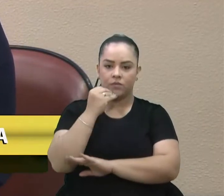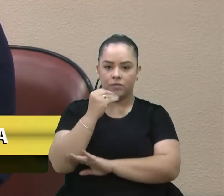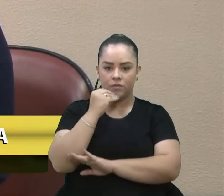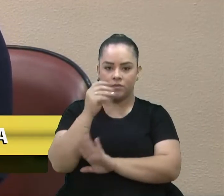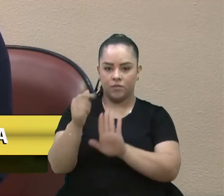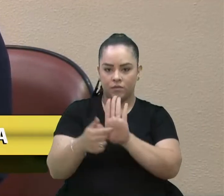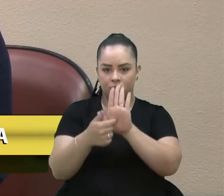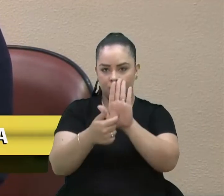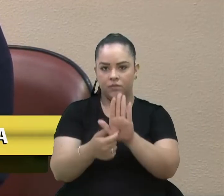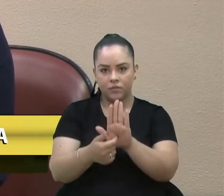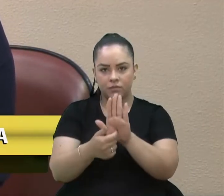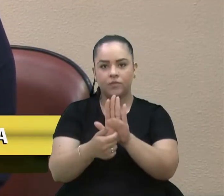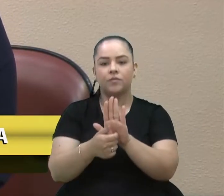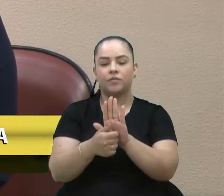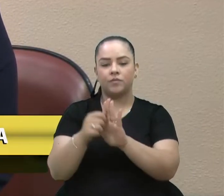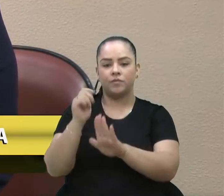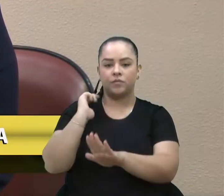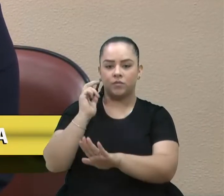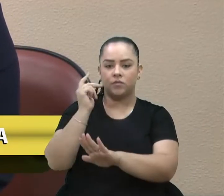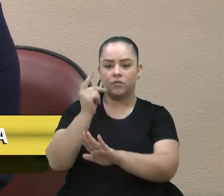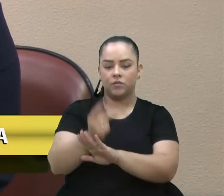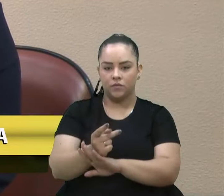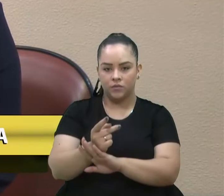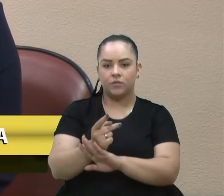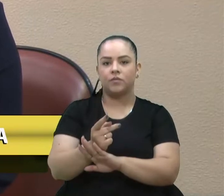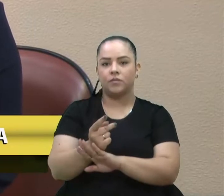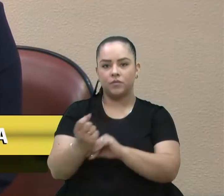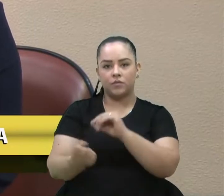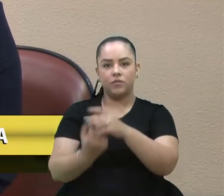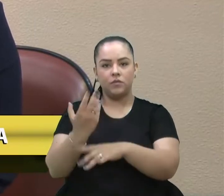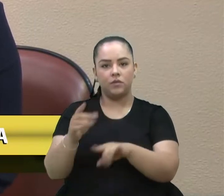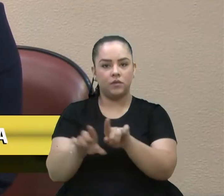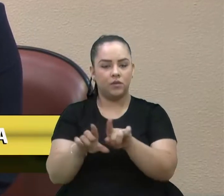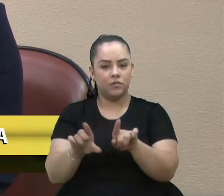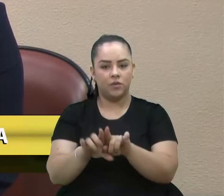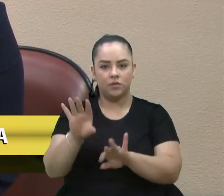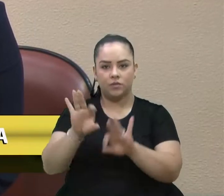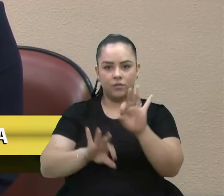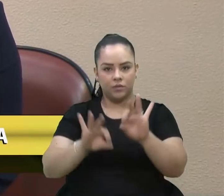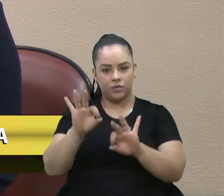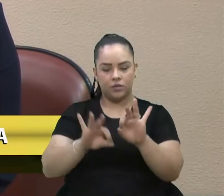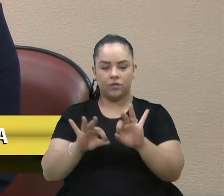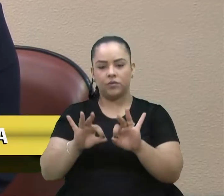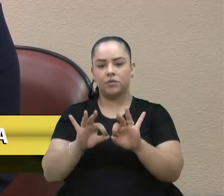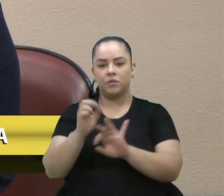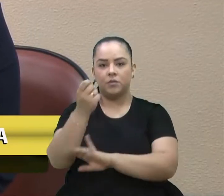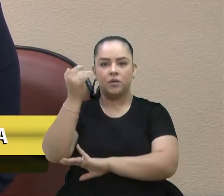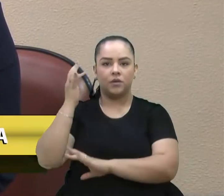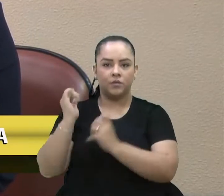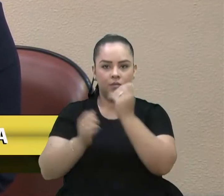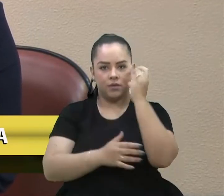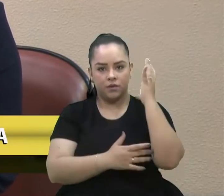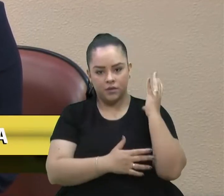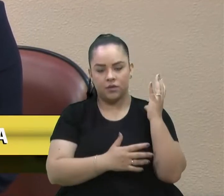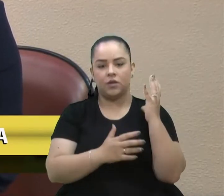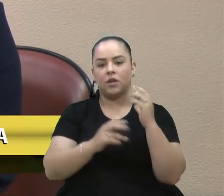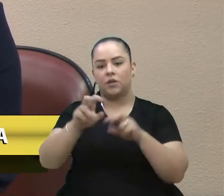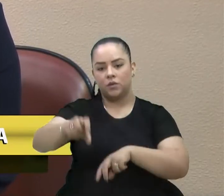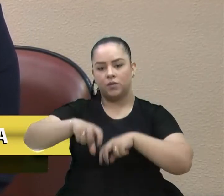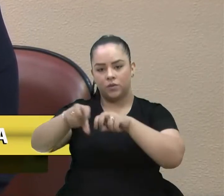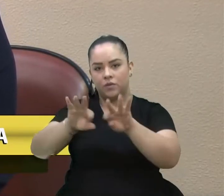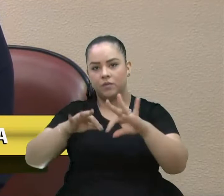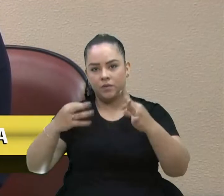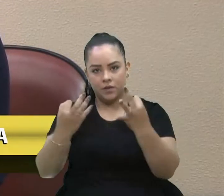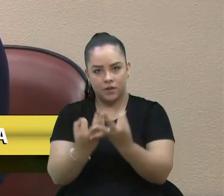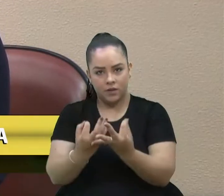apresentado um breve histórico da Fundação, assim como feitos e projetos sobre meio ambiente, agricultura familiar e ecoturismo. Sendo